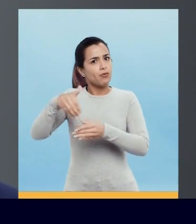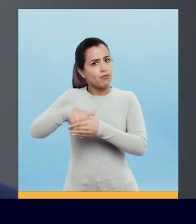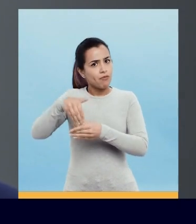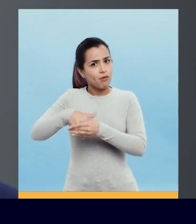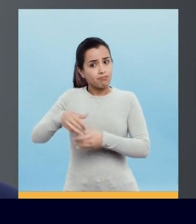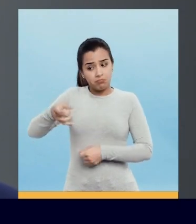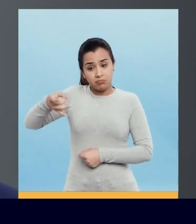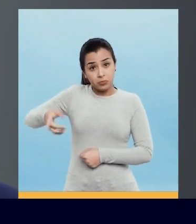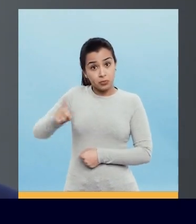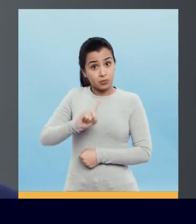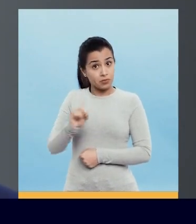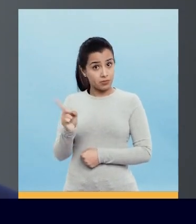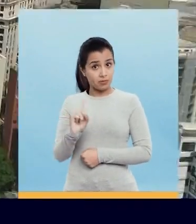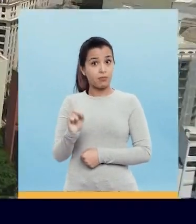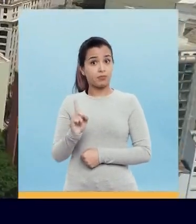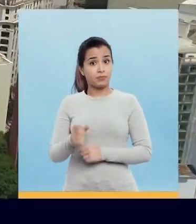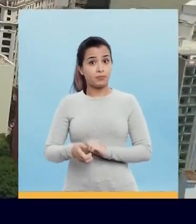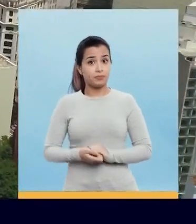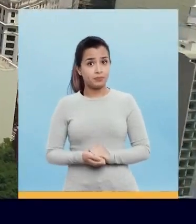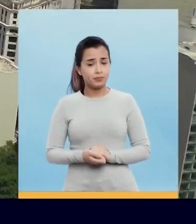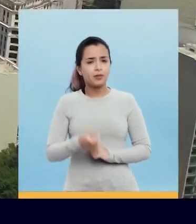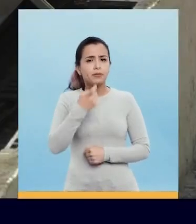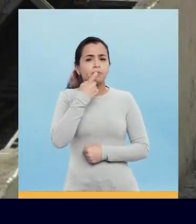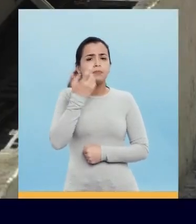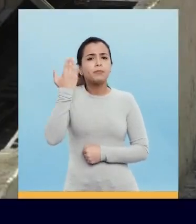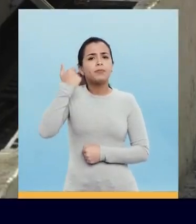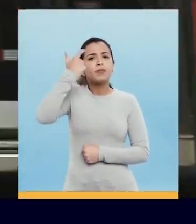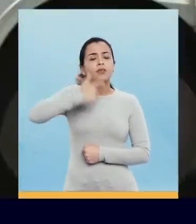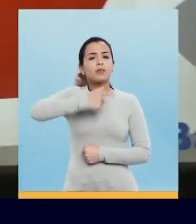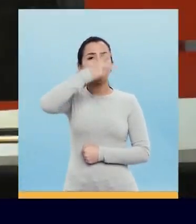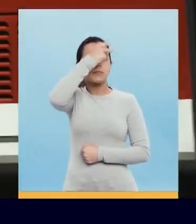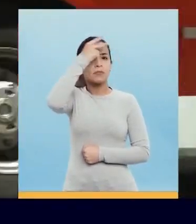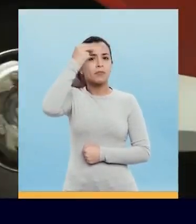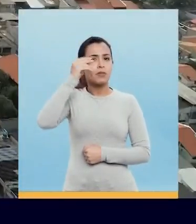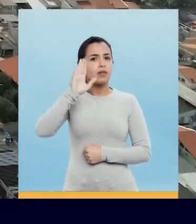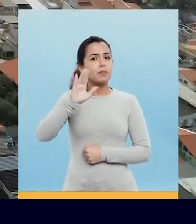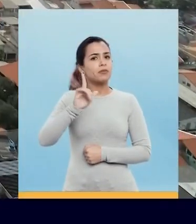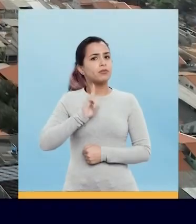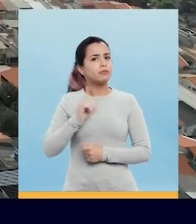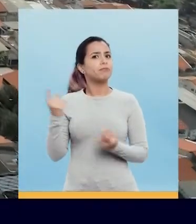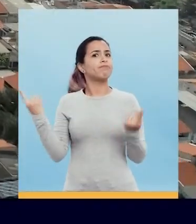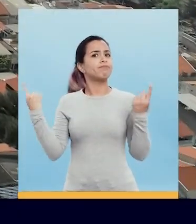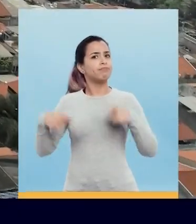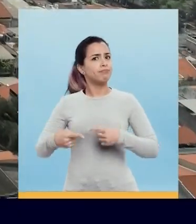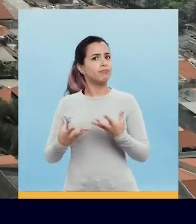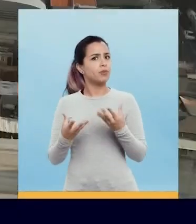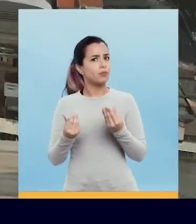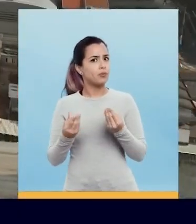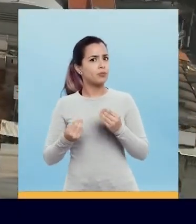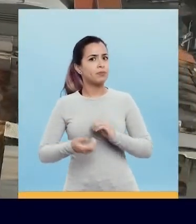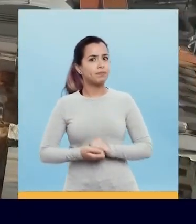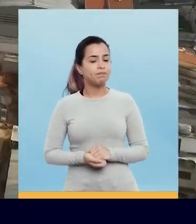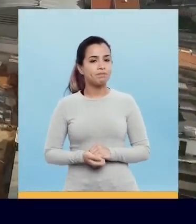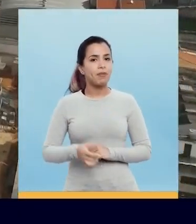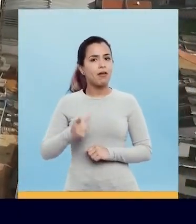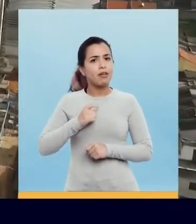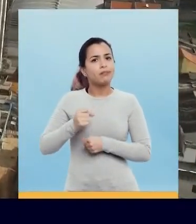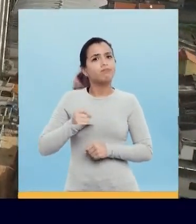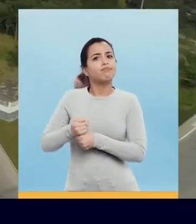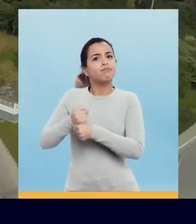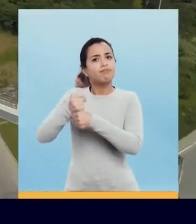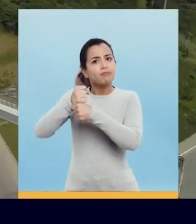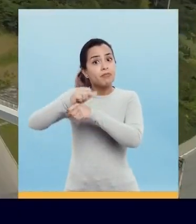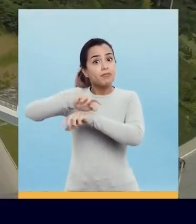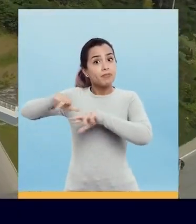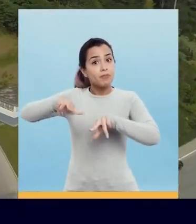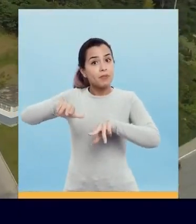Não abra a mão do seu voto. Faz pouco tempo que eu sou prefeito, mas já enfrentamos muita coisa juntos. Fizemos muitas obras,